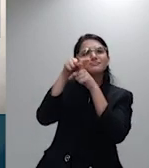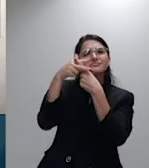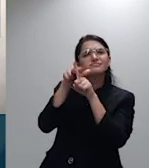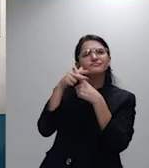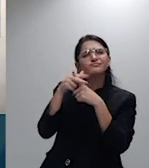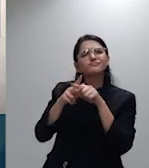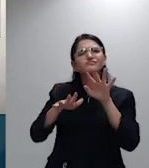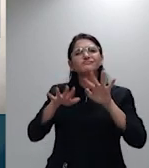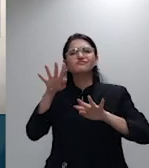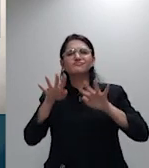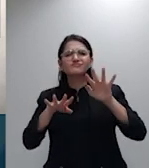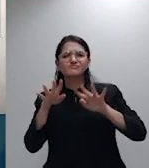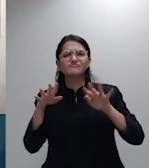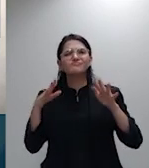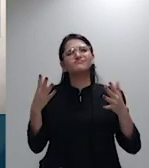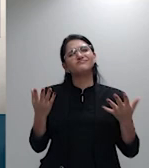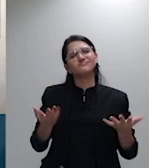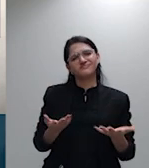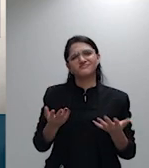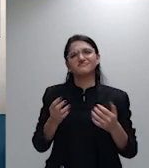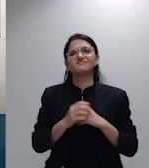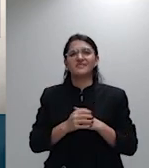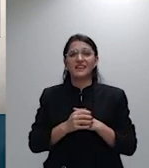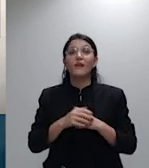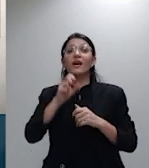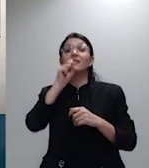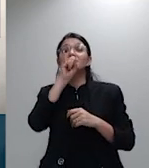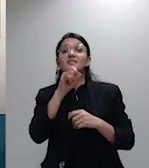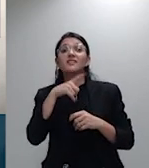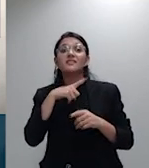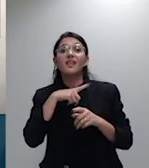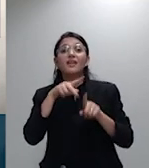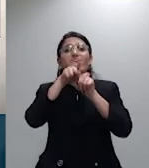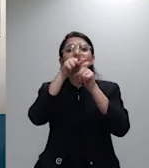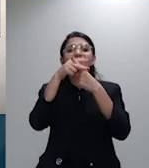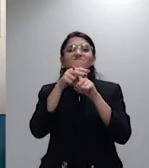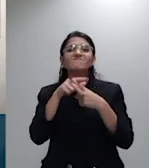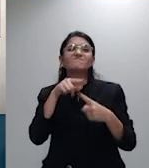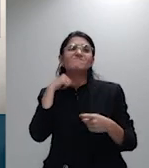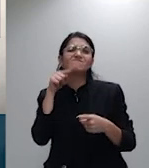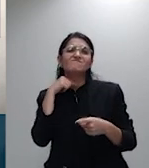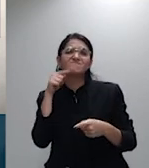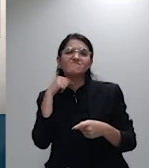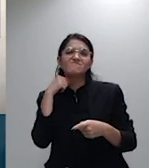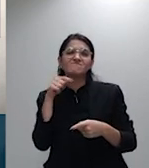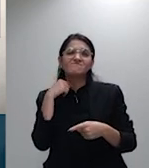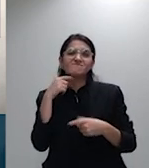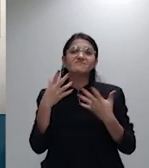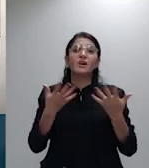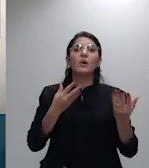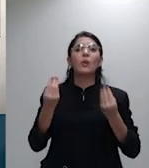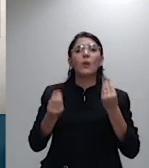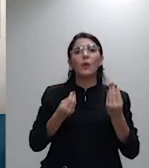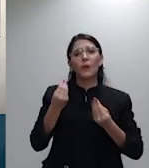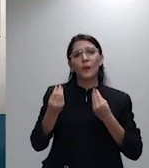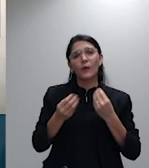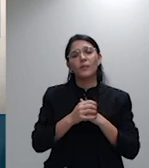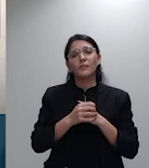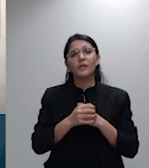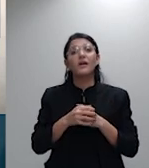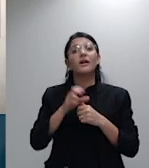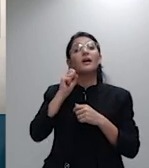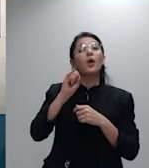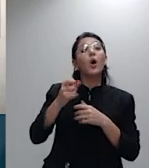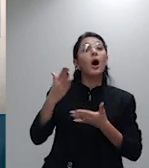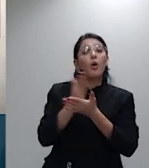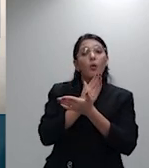reajuste desarrazoado ficou muito subjetivo cada juiz interpreta de uma forma e muitos juízes acabam interpretando